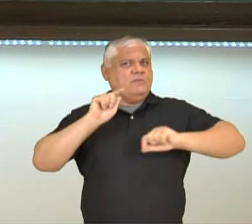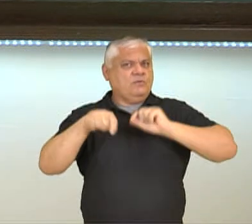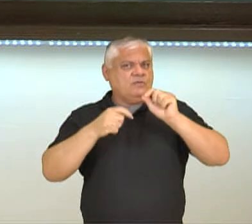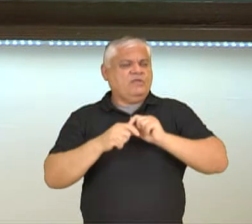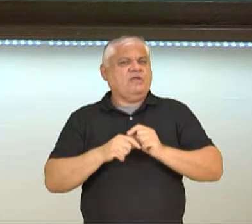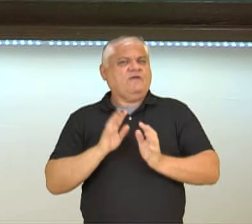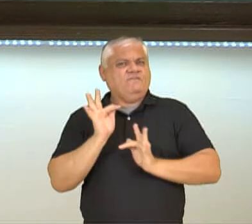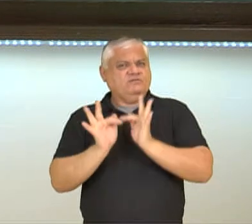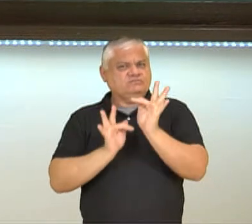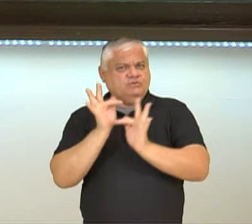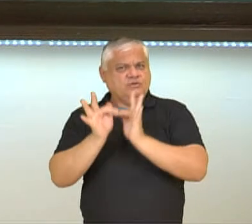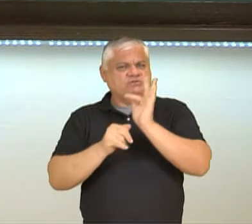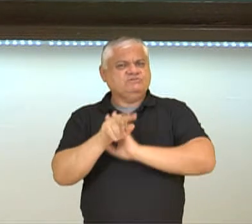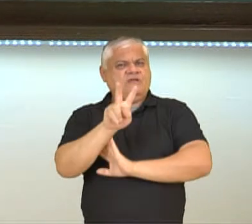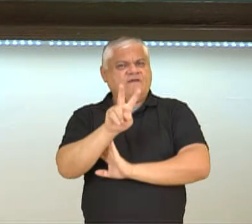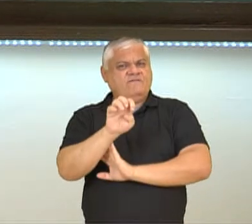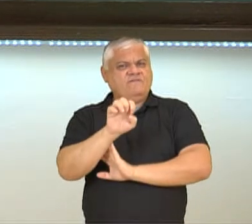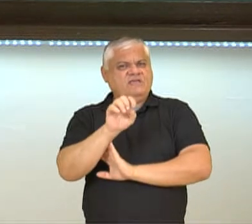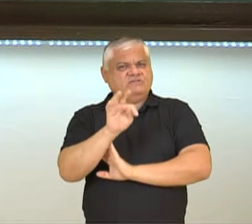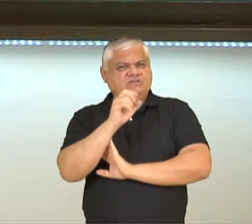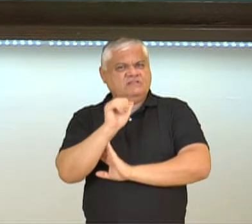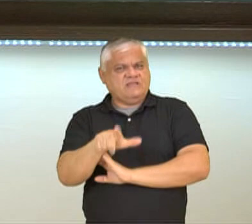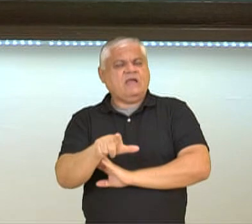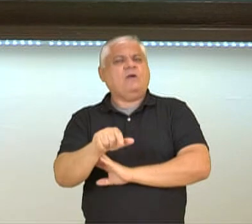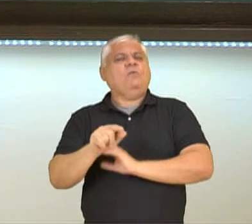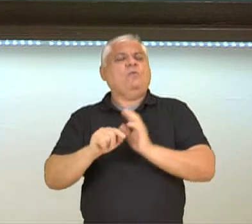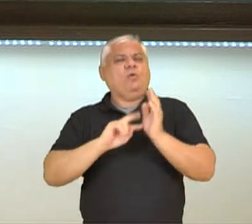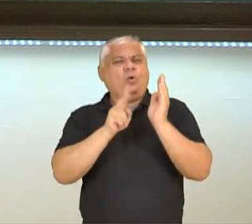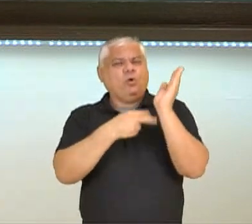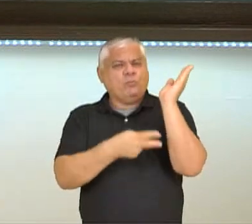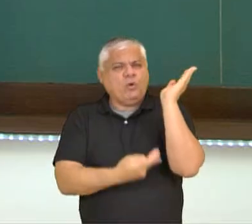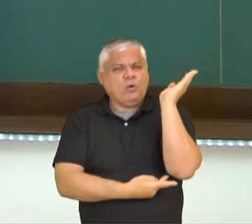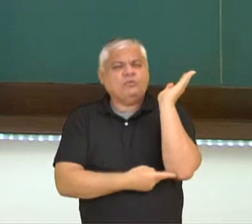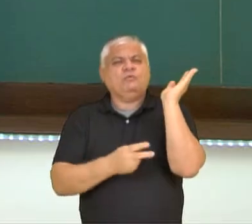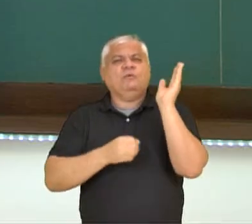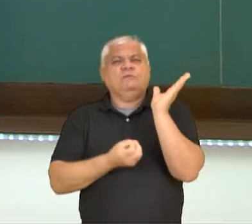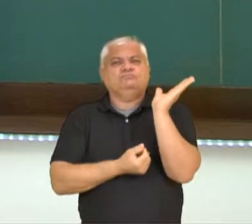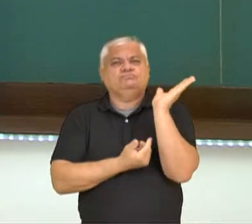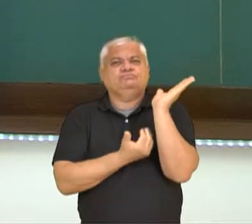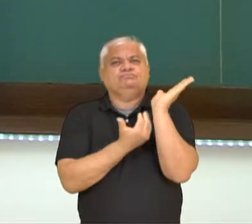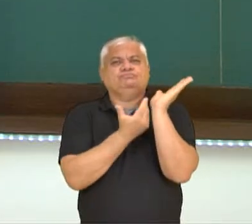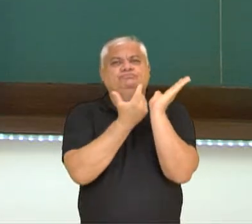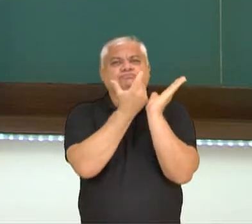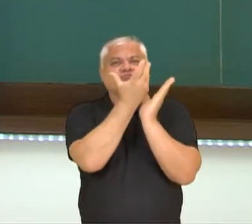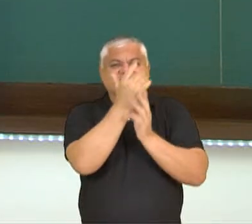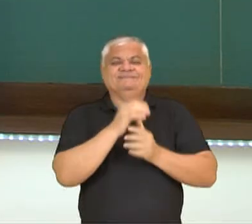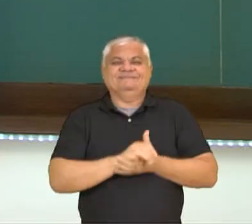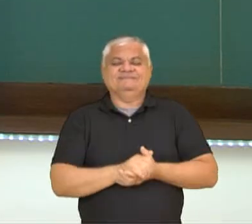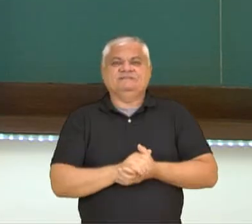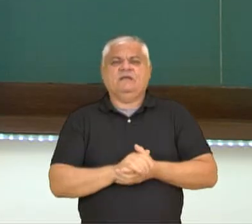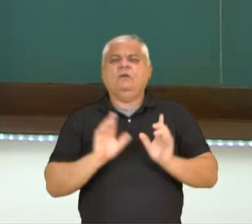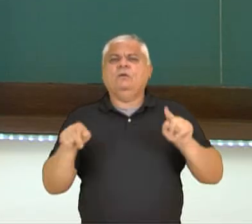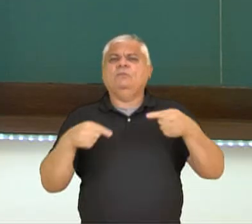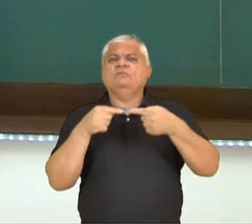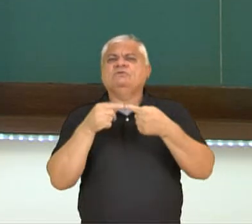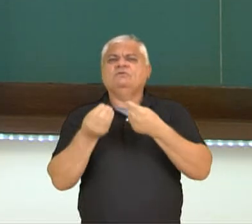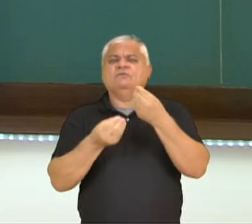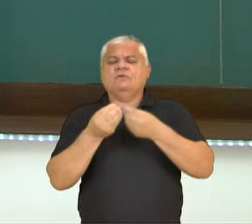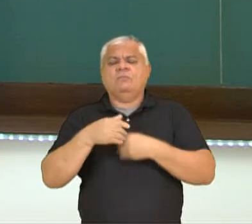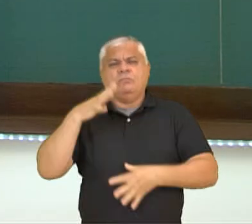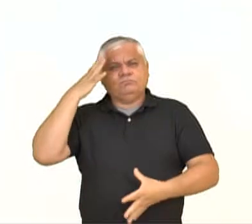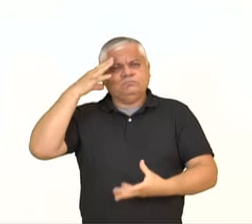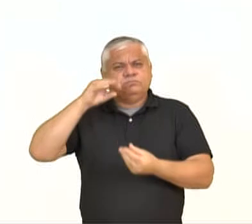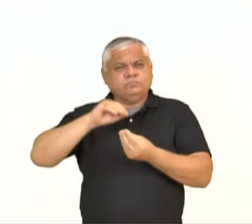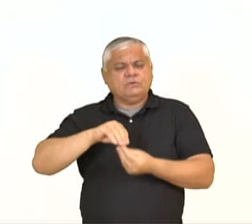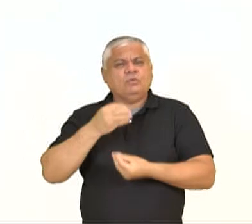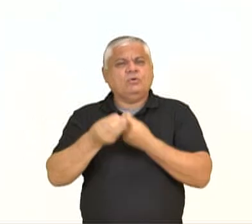Fisiologia Vegetal, Hormônios e Crescimento. Então vamos ao objetivo da nossa aula, compreender os